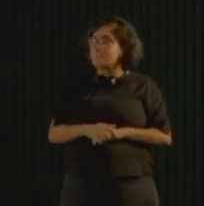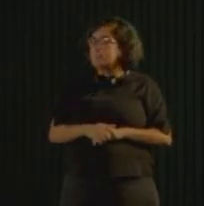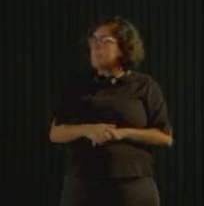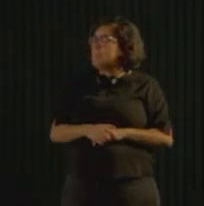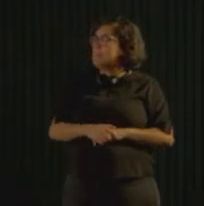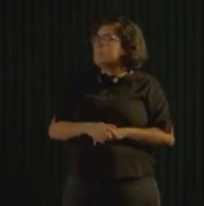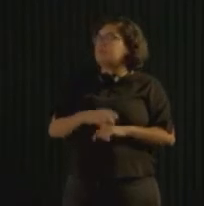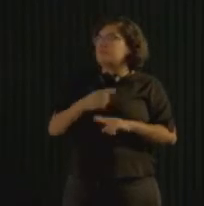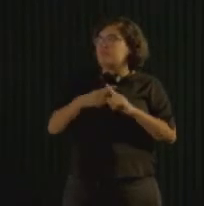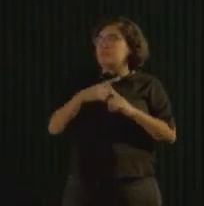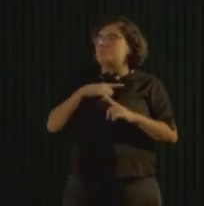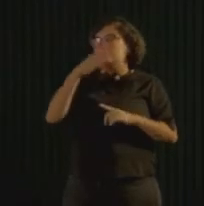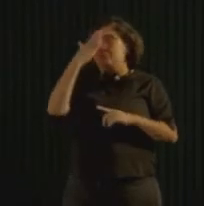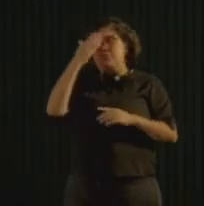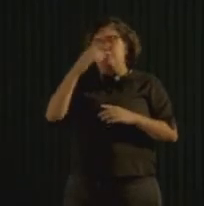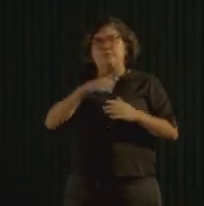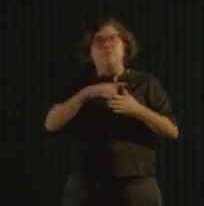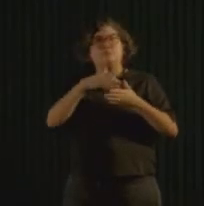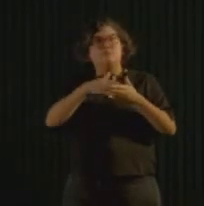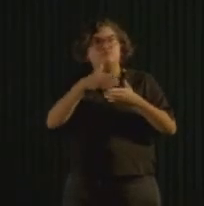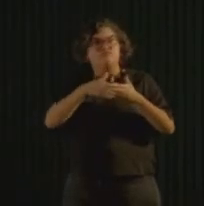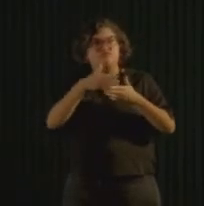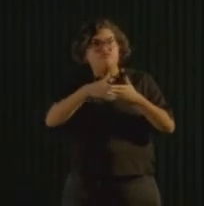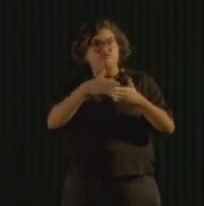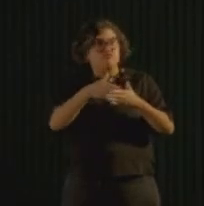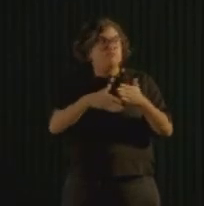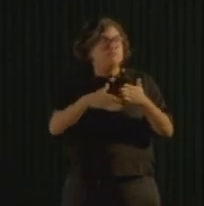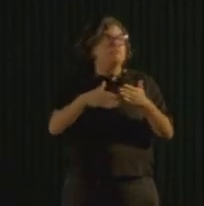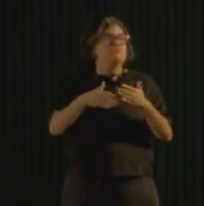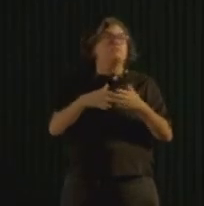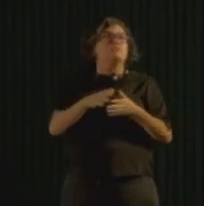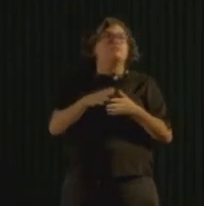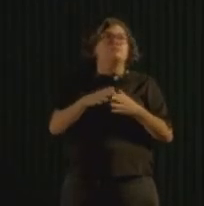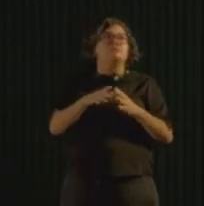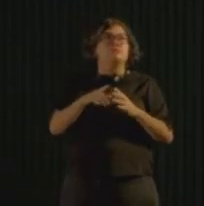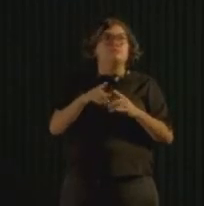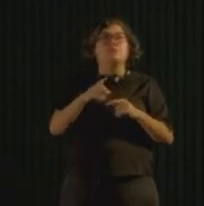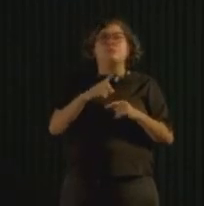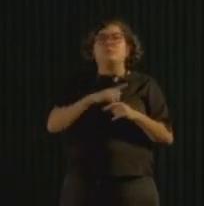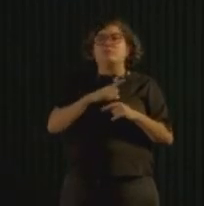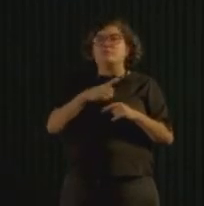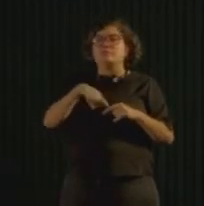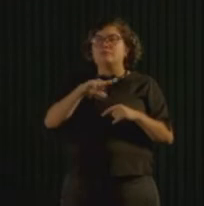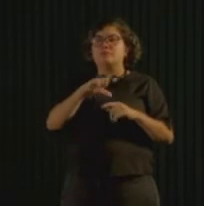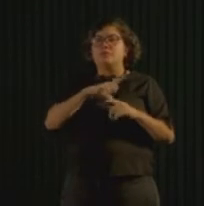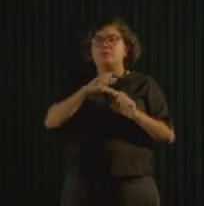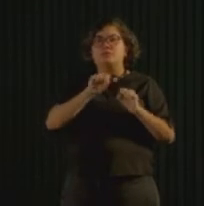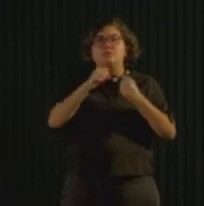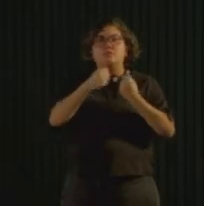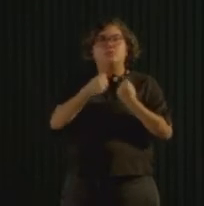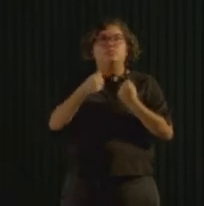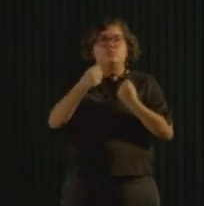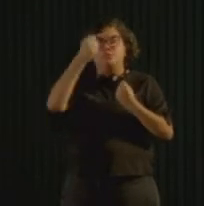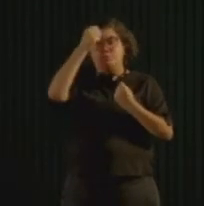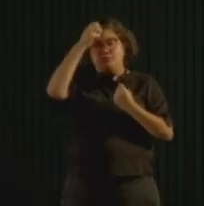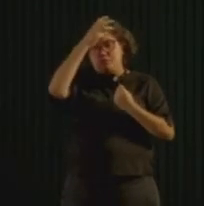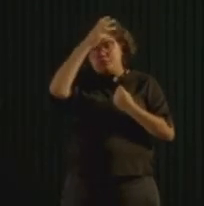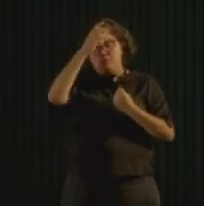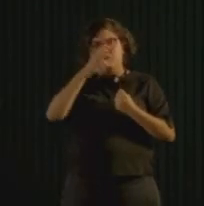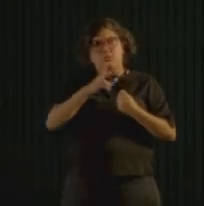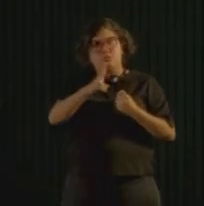barreiras, no canal do Arruda, que muitas vezes, com todo o esforço da prefeitura, ele ainda continua nessa situação,